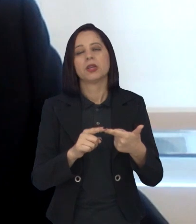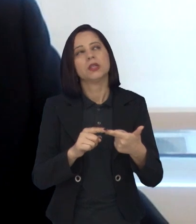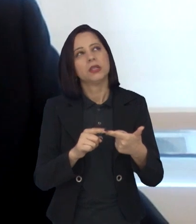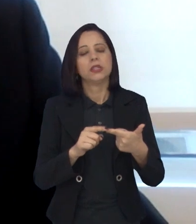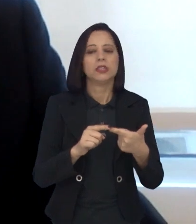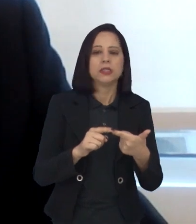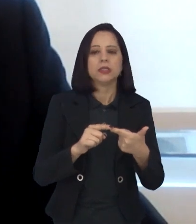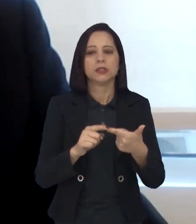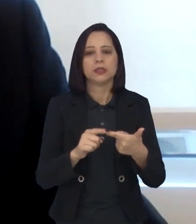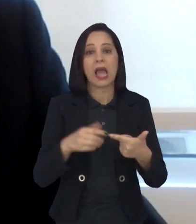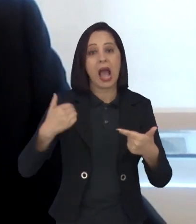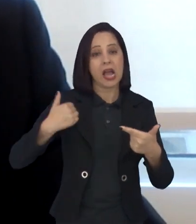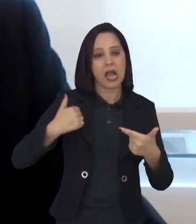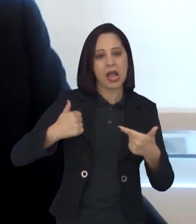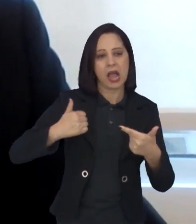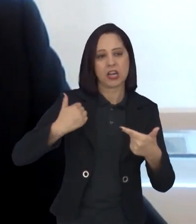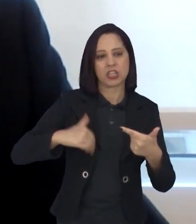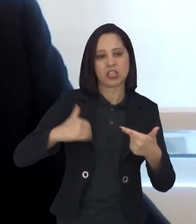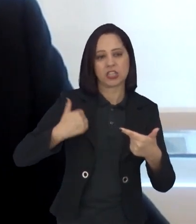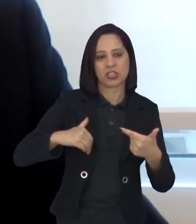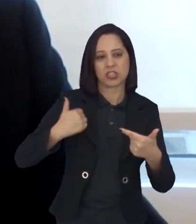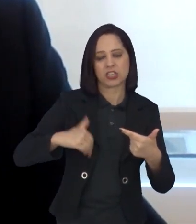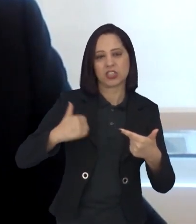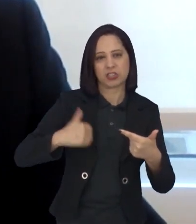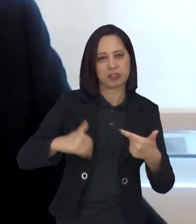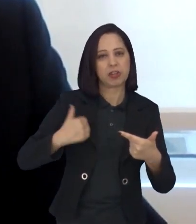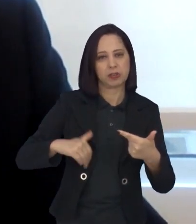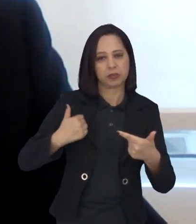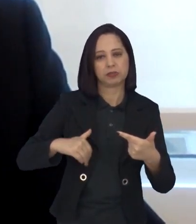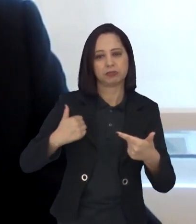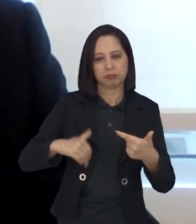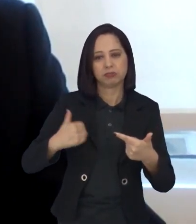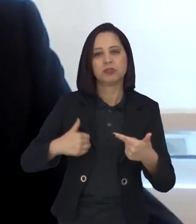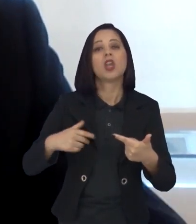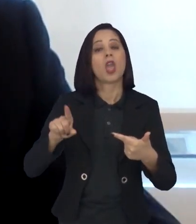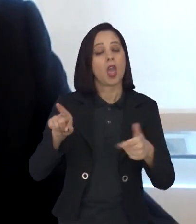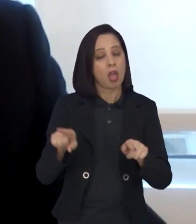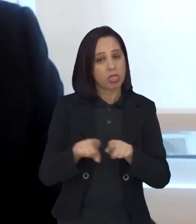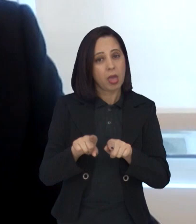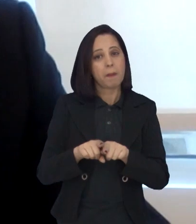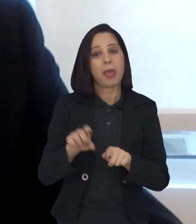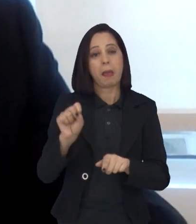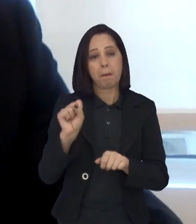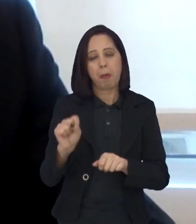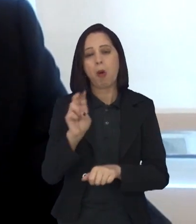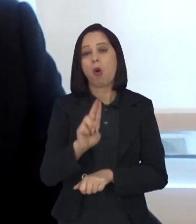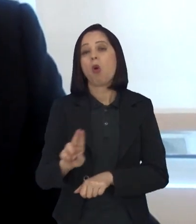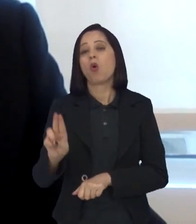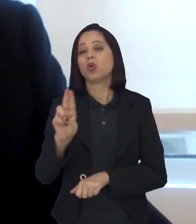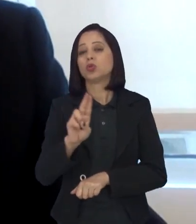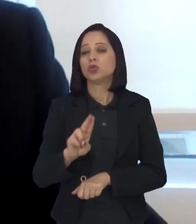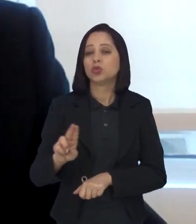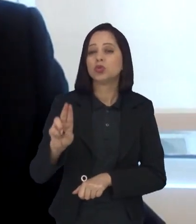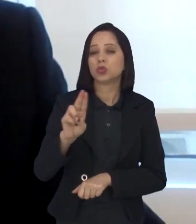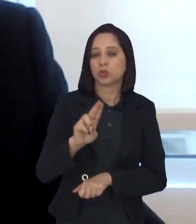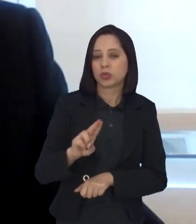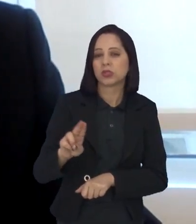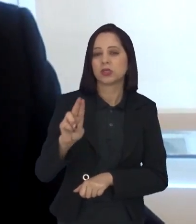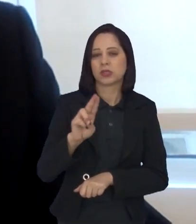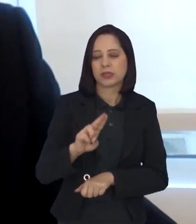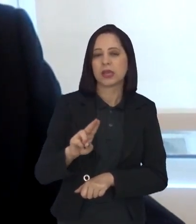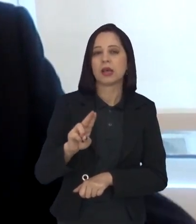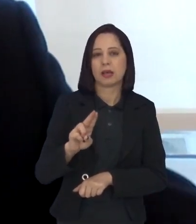Argentina, por exemplo, uma utilização que é mais próxima da